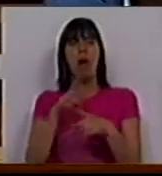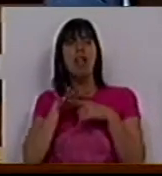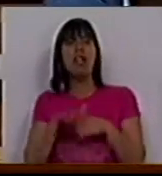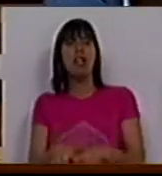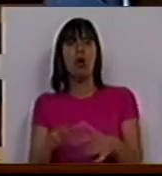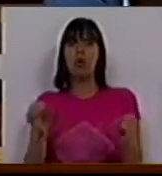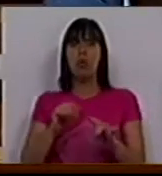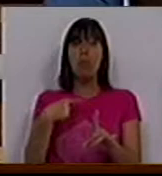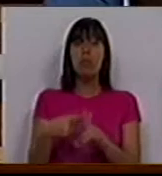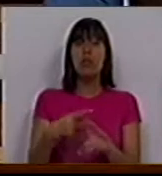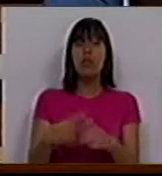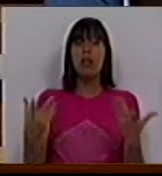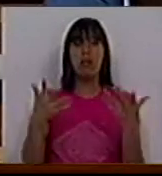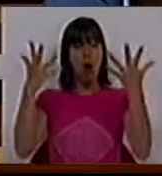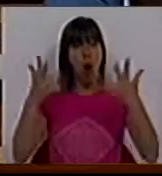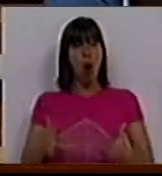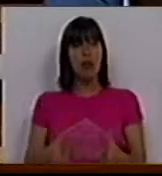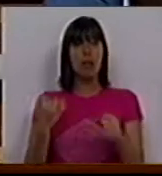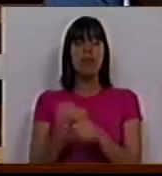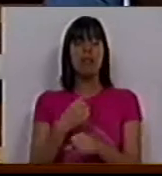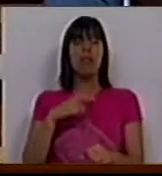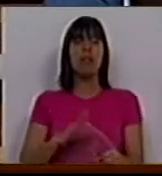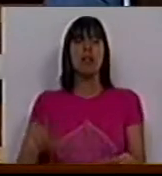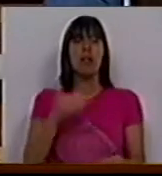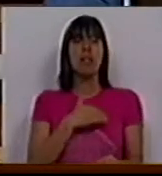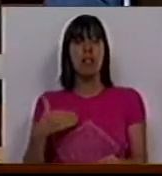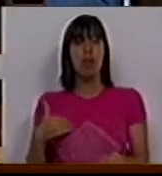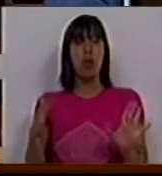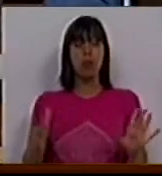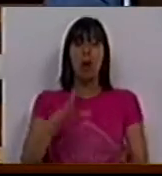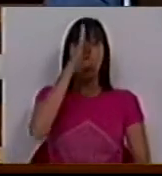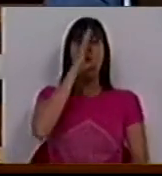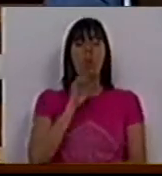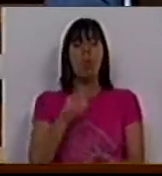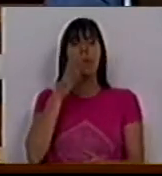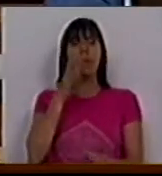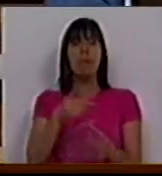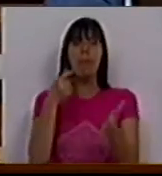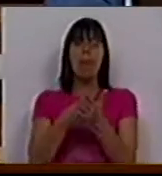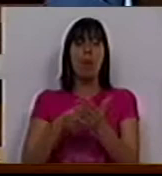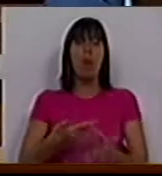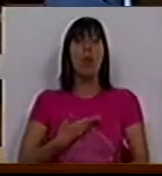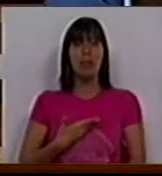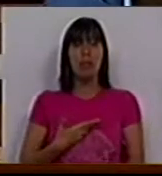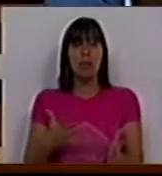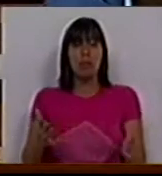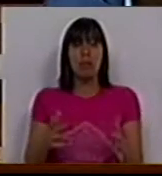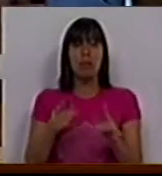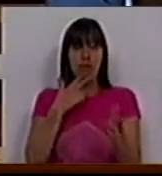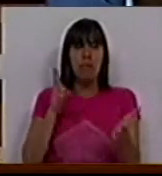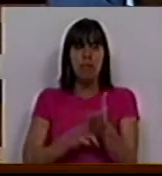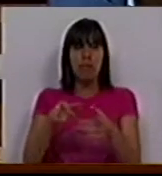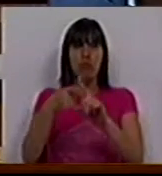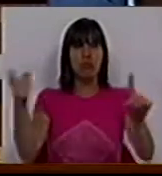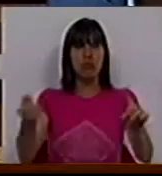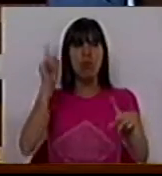discriminação positiva do orçamento do Serviço Nacional de Saúde. O Governo invoca que pagou dívidas. Nem sequer isso é